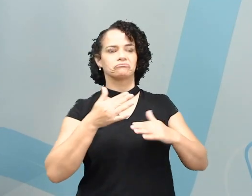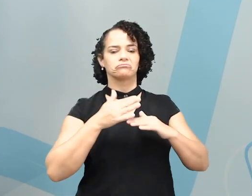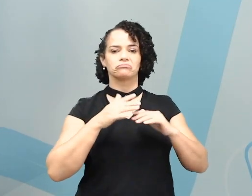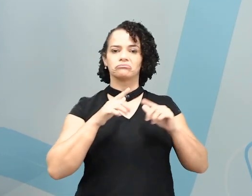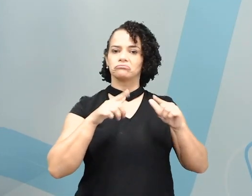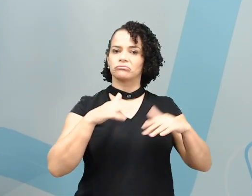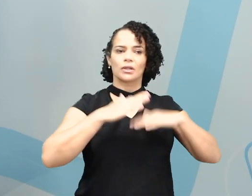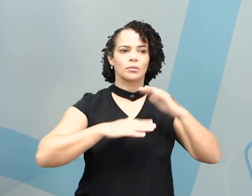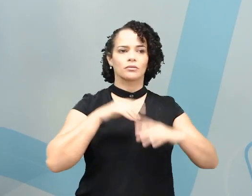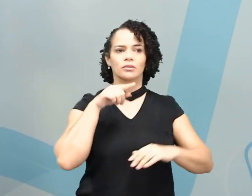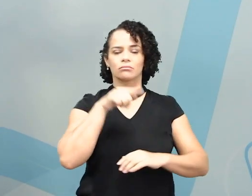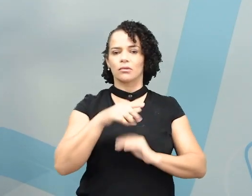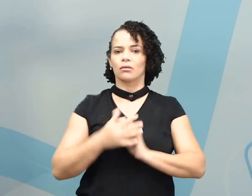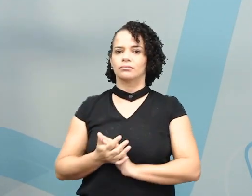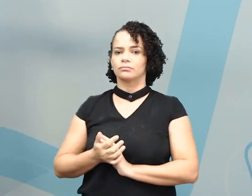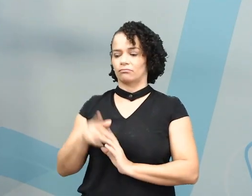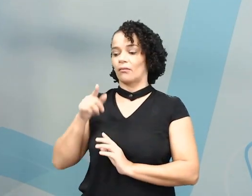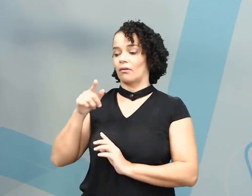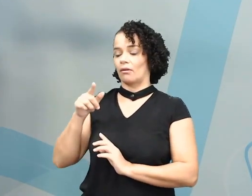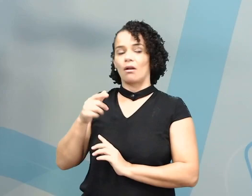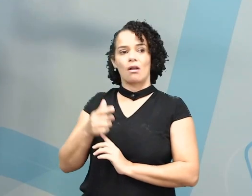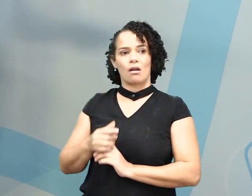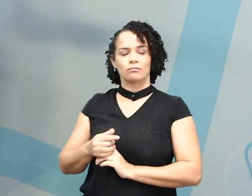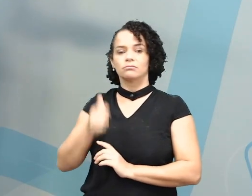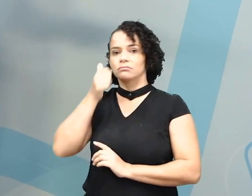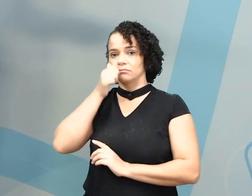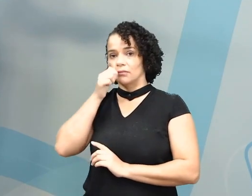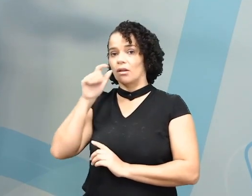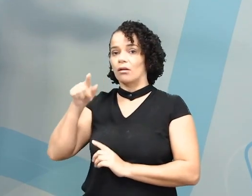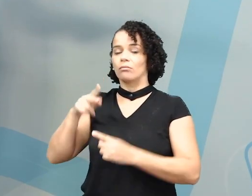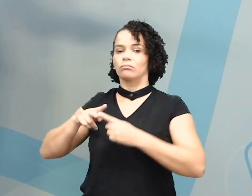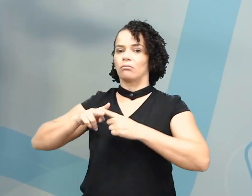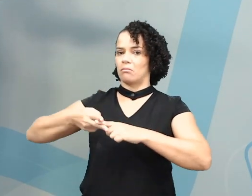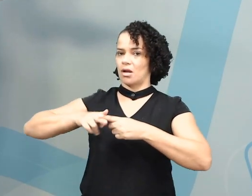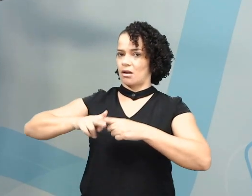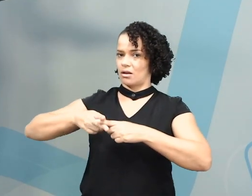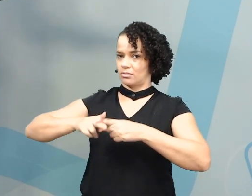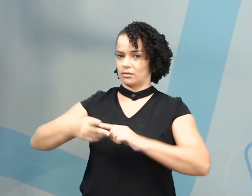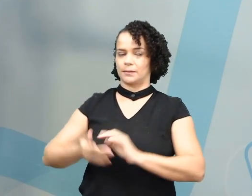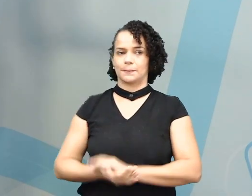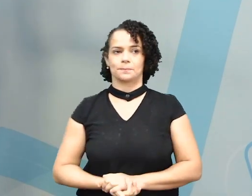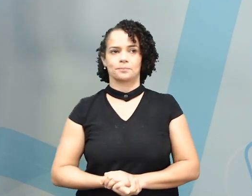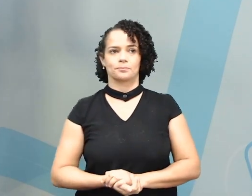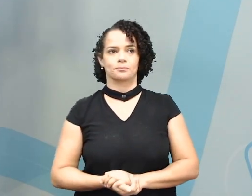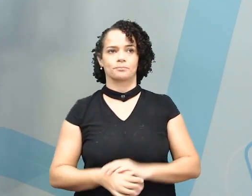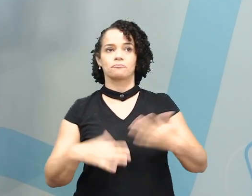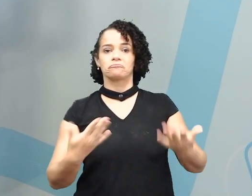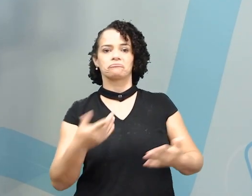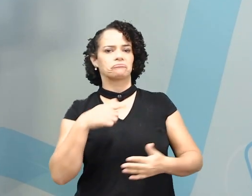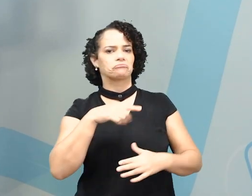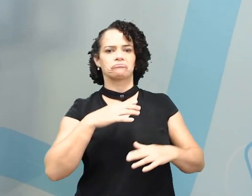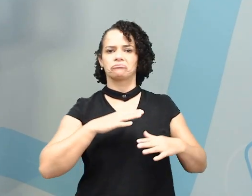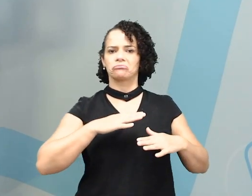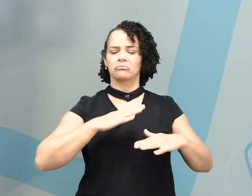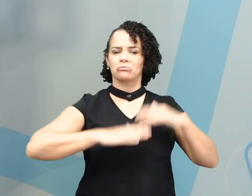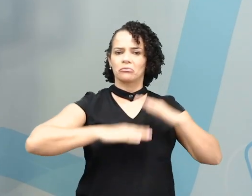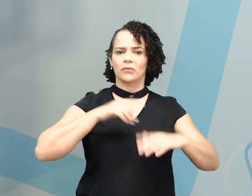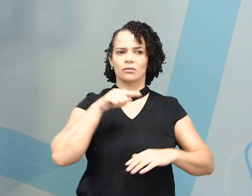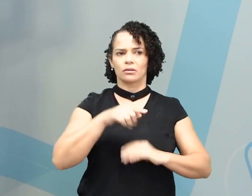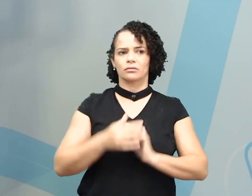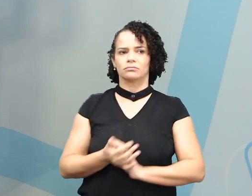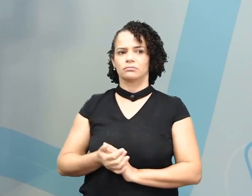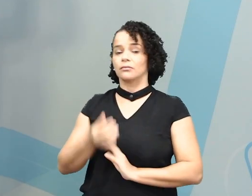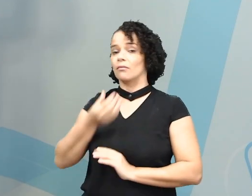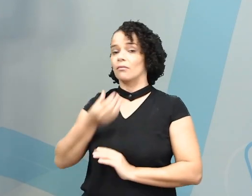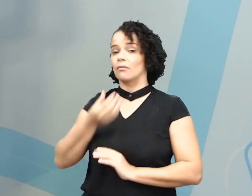She is a mechanic. What does he do? He is